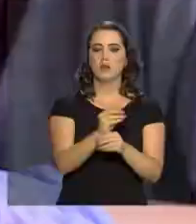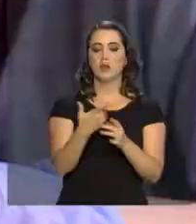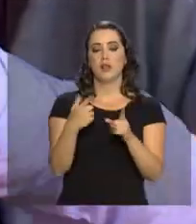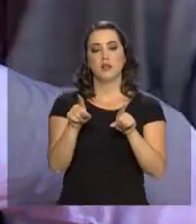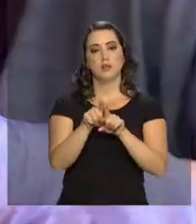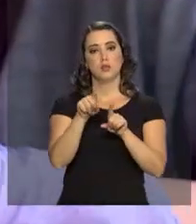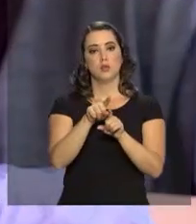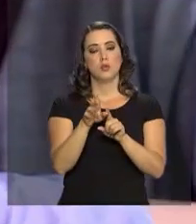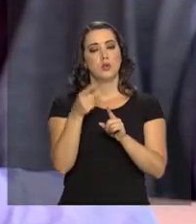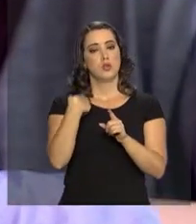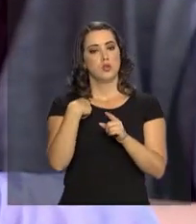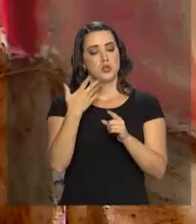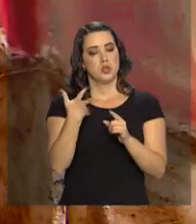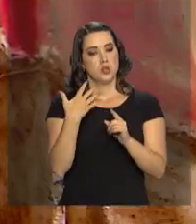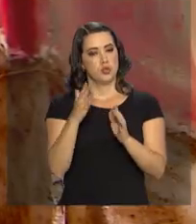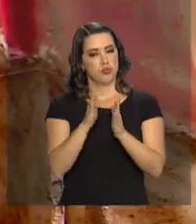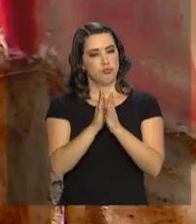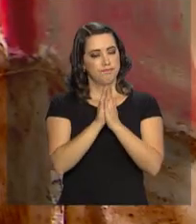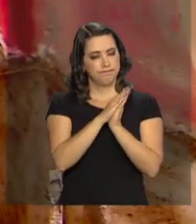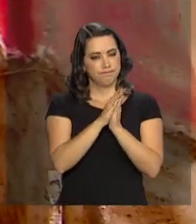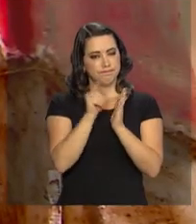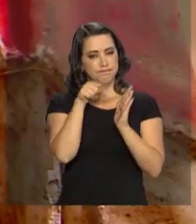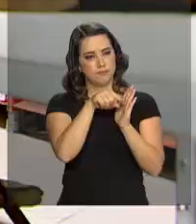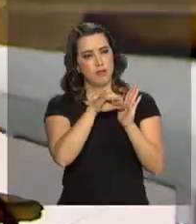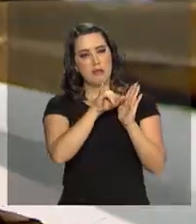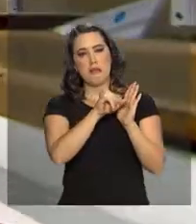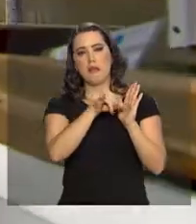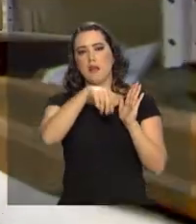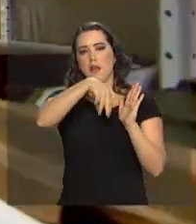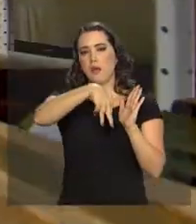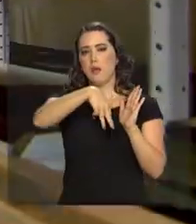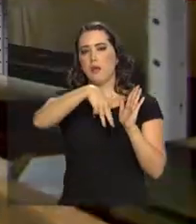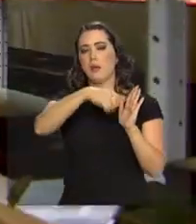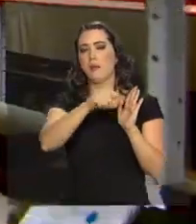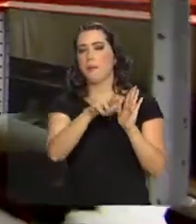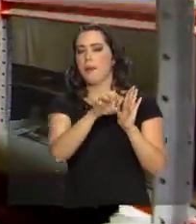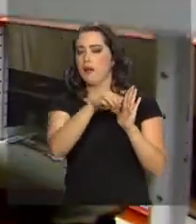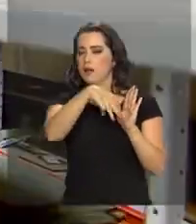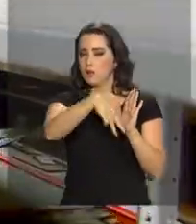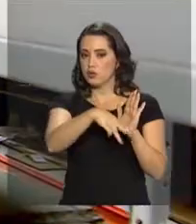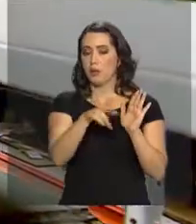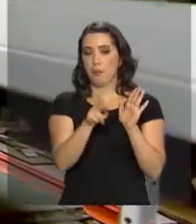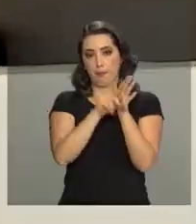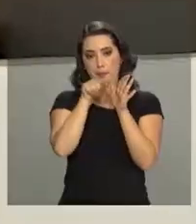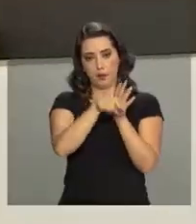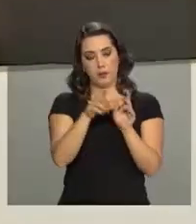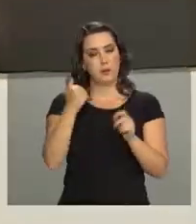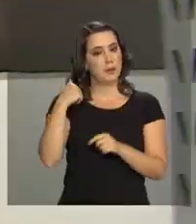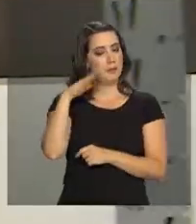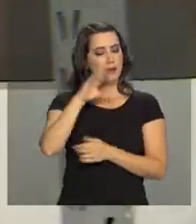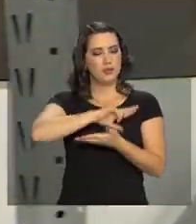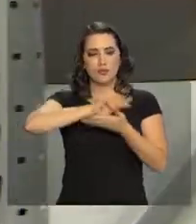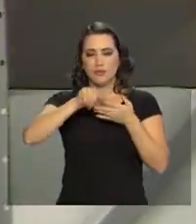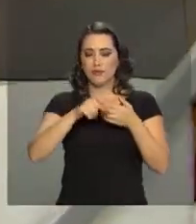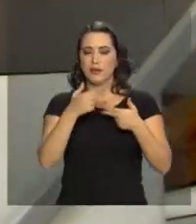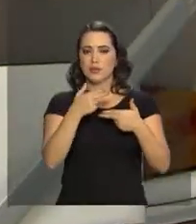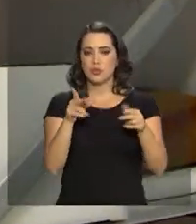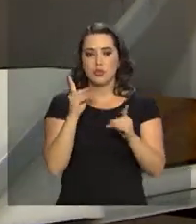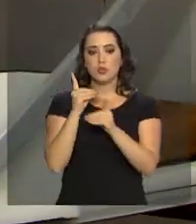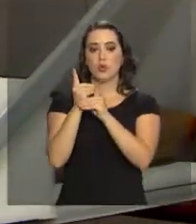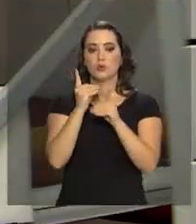sacras e outros objetos dos templos atingidos. Mais de 2.300 peças religiosas já foram